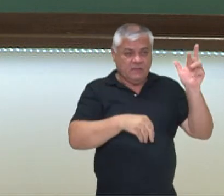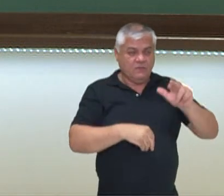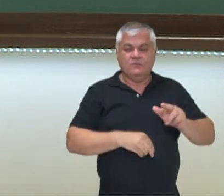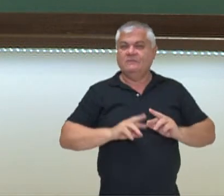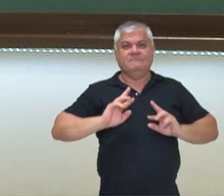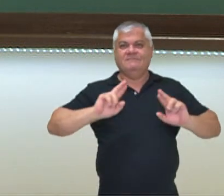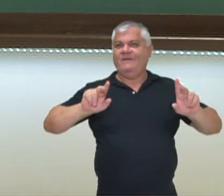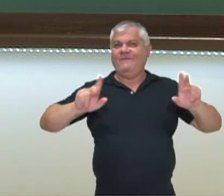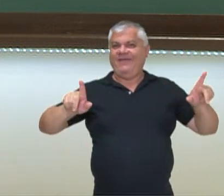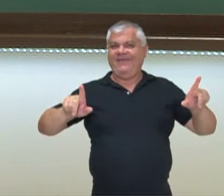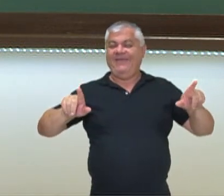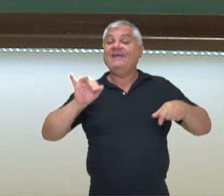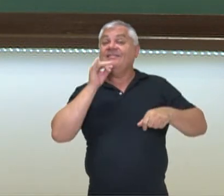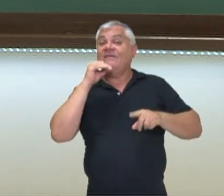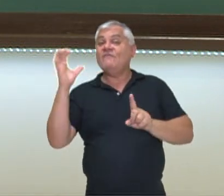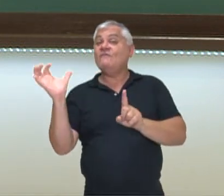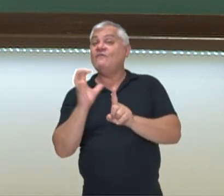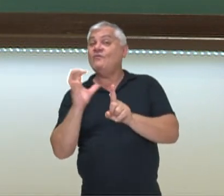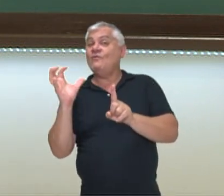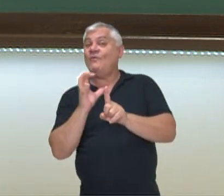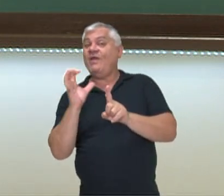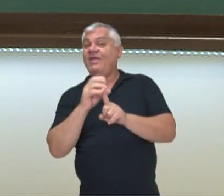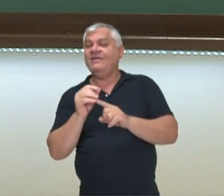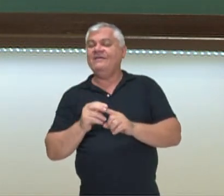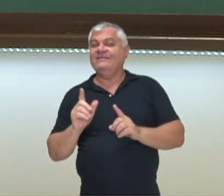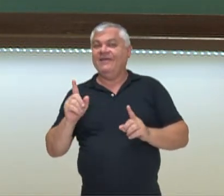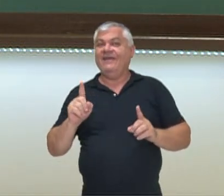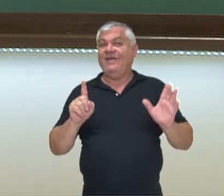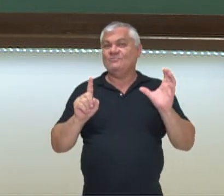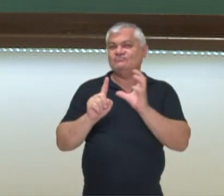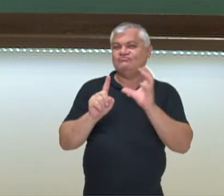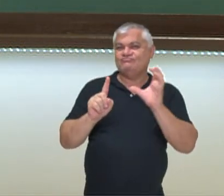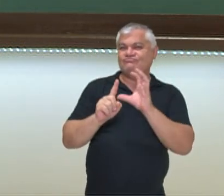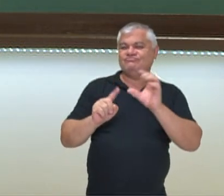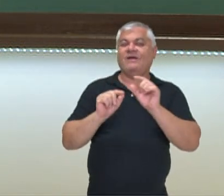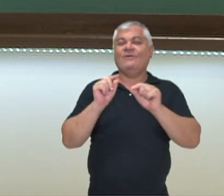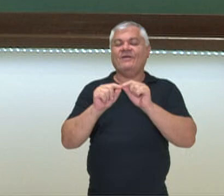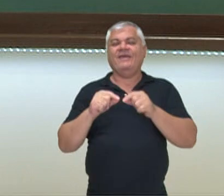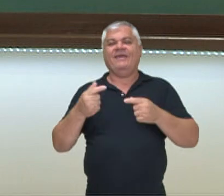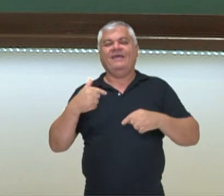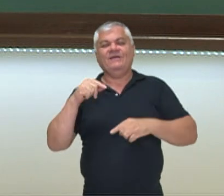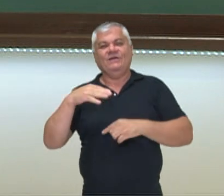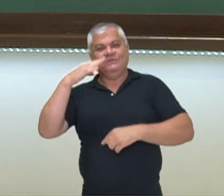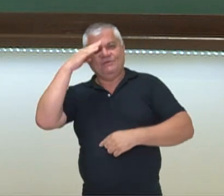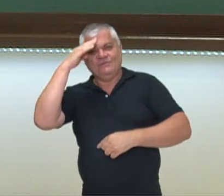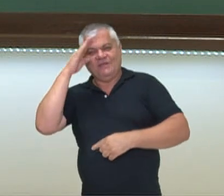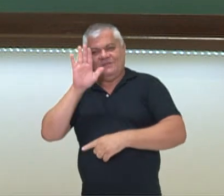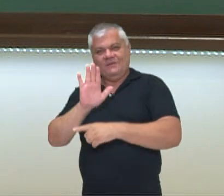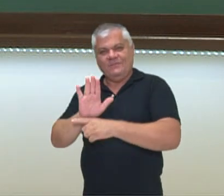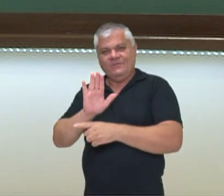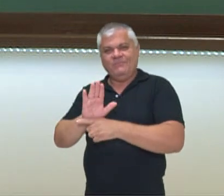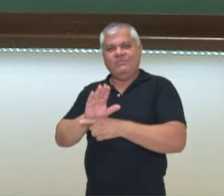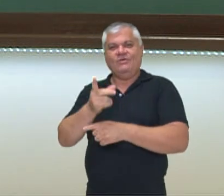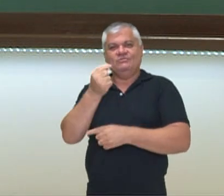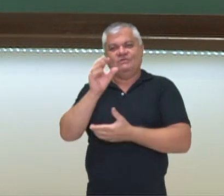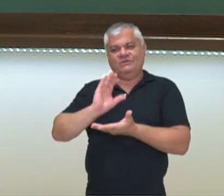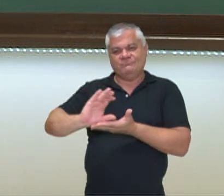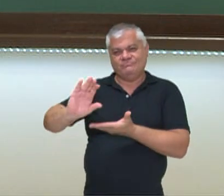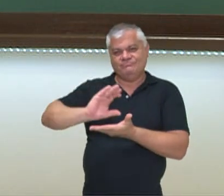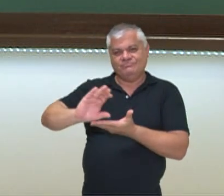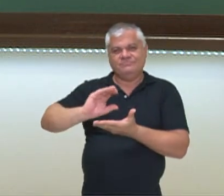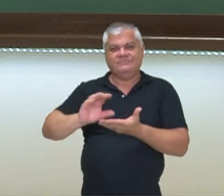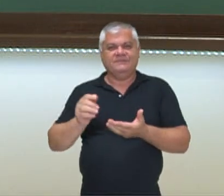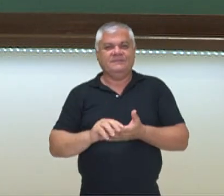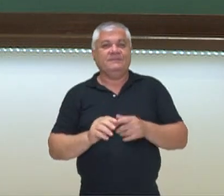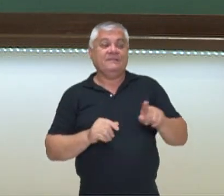influência, ou tiveram recebimento de soldados, ou de tecnologia, ou de dinheiro de um lado, ou do outro, ou